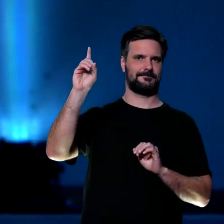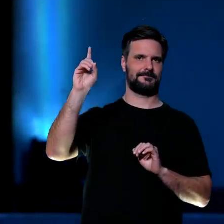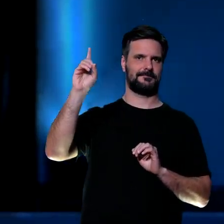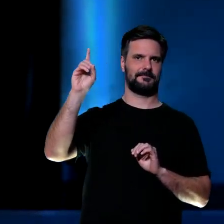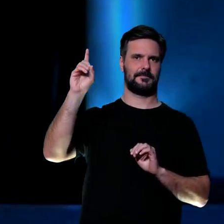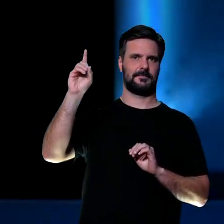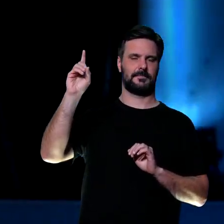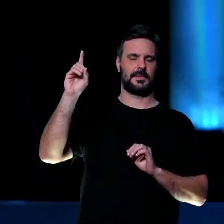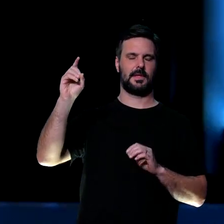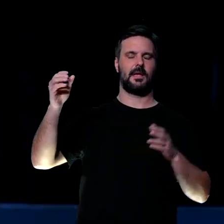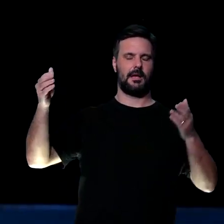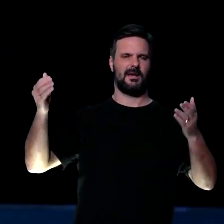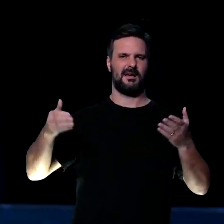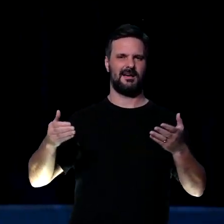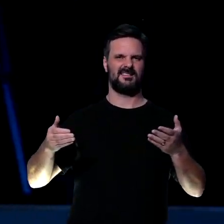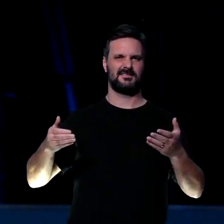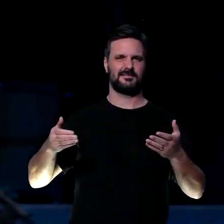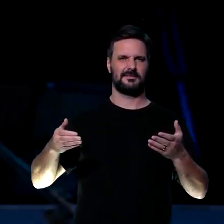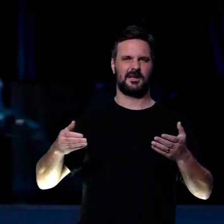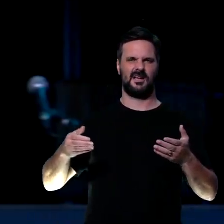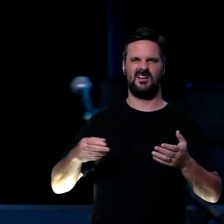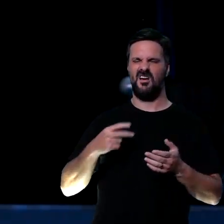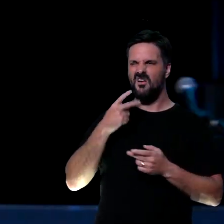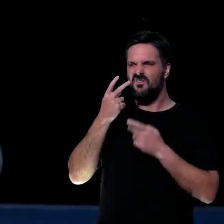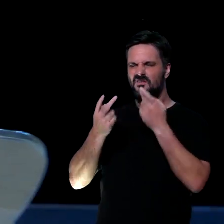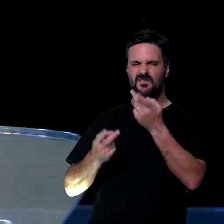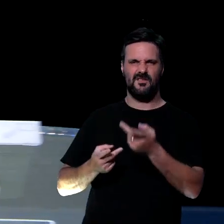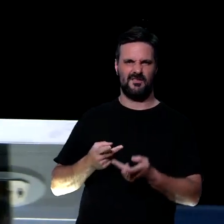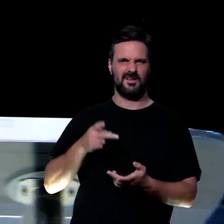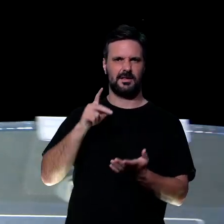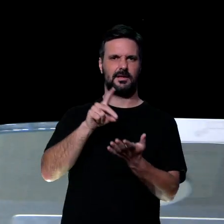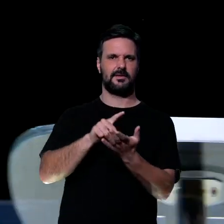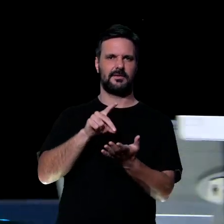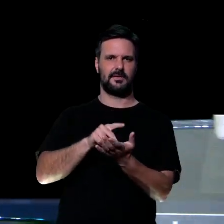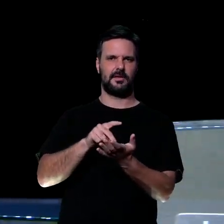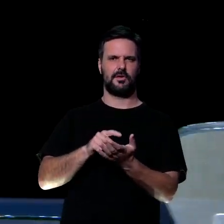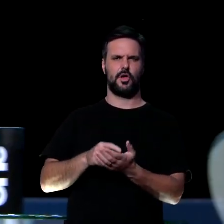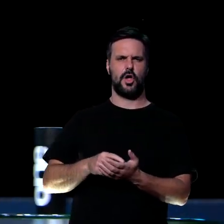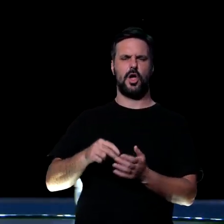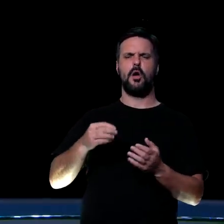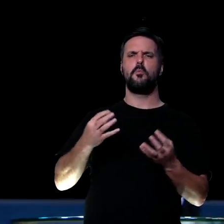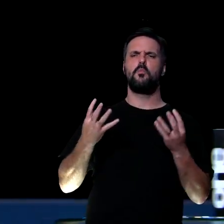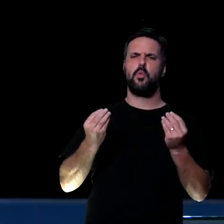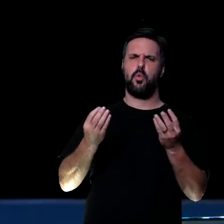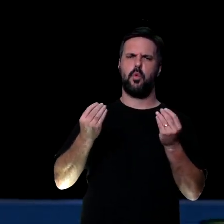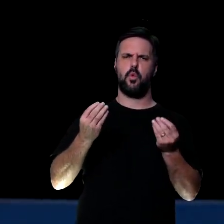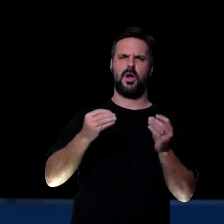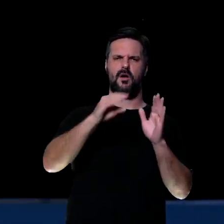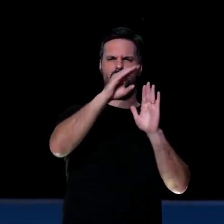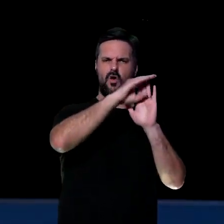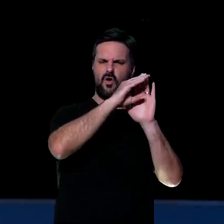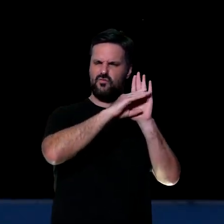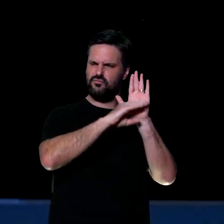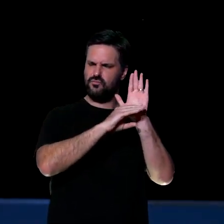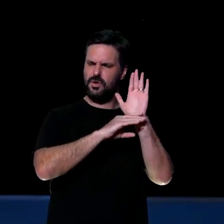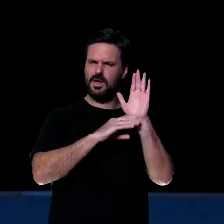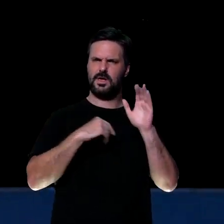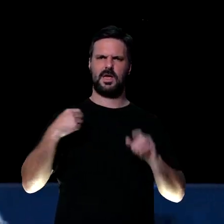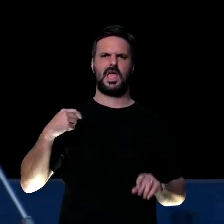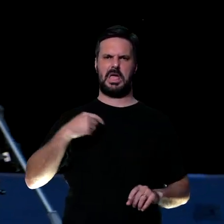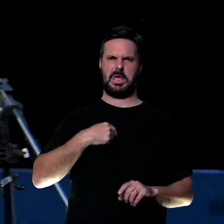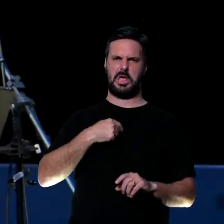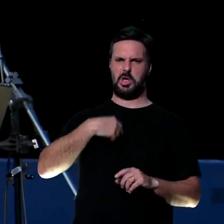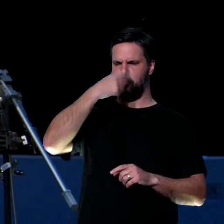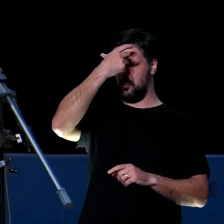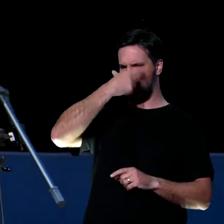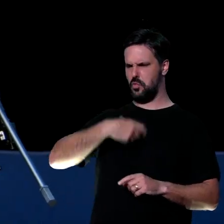Agora, vamos ser sinceros? A gente tem muitos argumentos. Muitas desculpas. A gente fala, não, mas é que eu me preocupo, porque